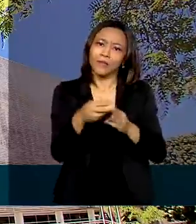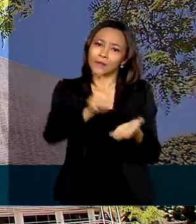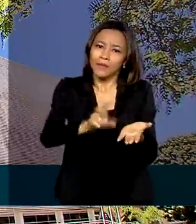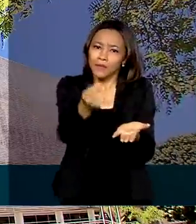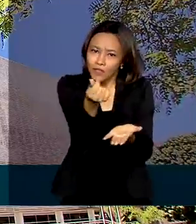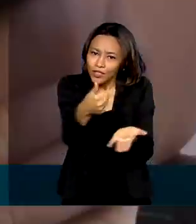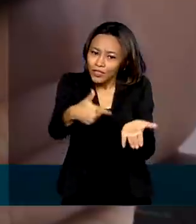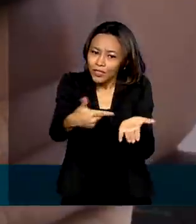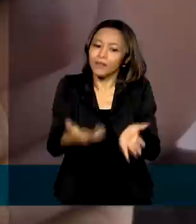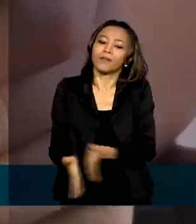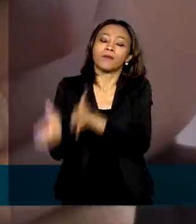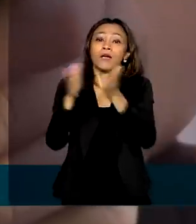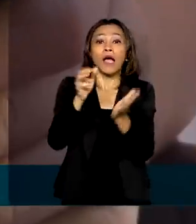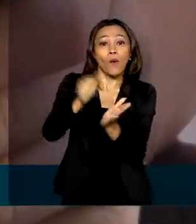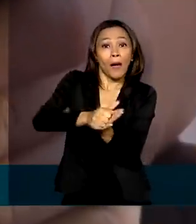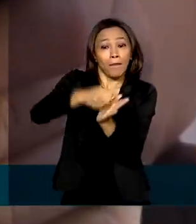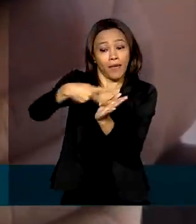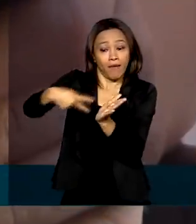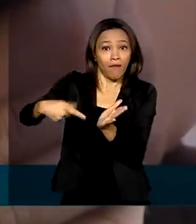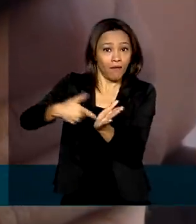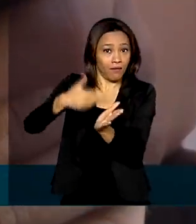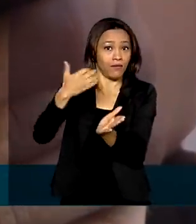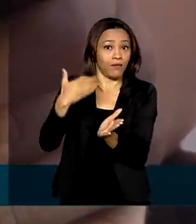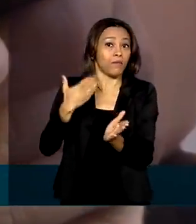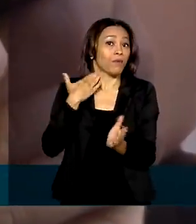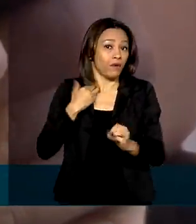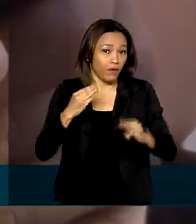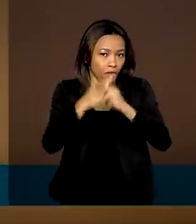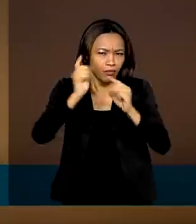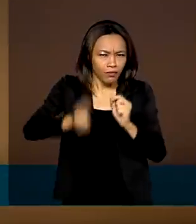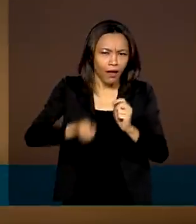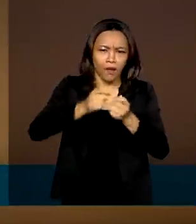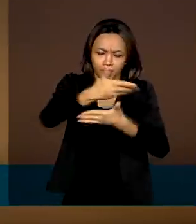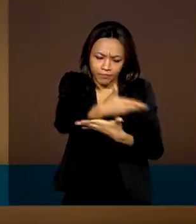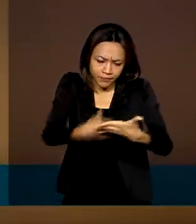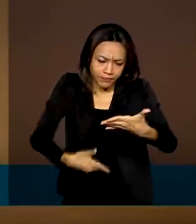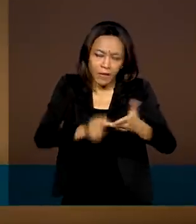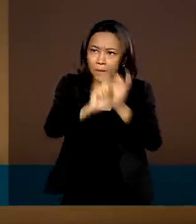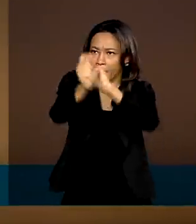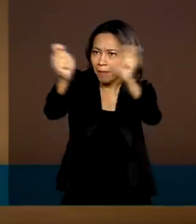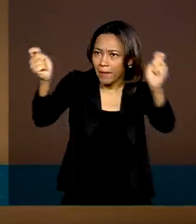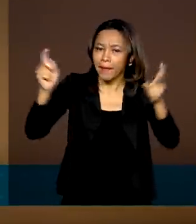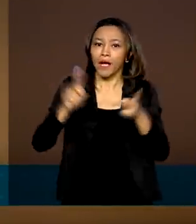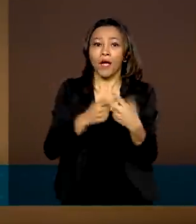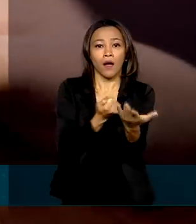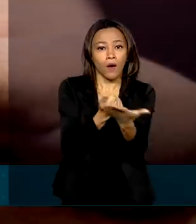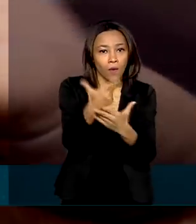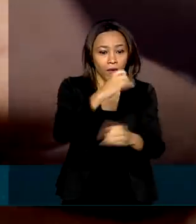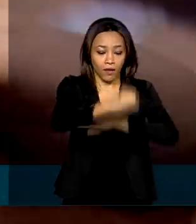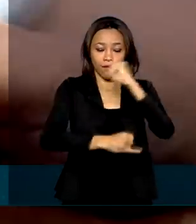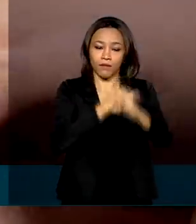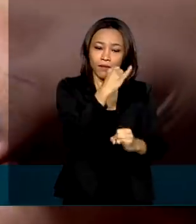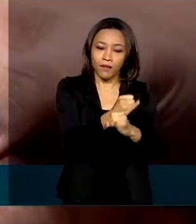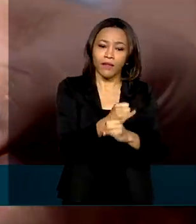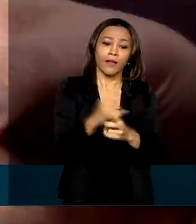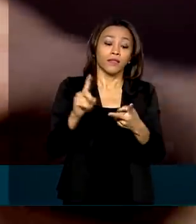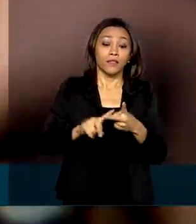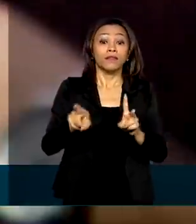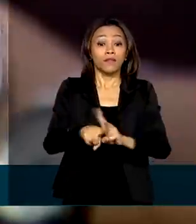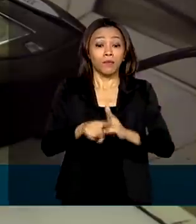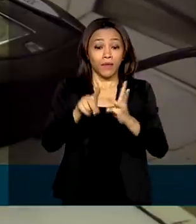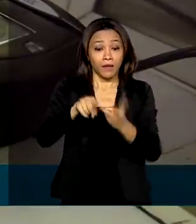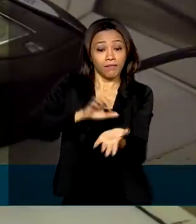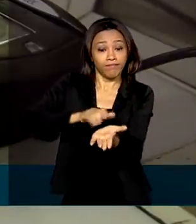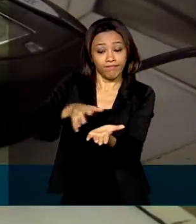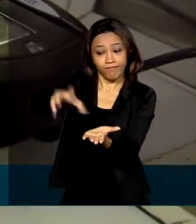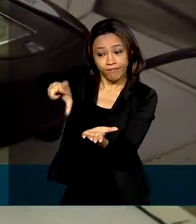aplicativo Caixa Tem, é possível pagar boletos, fazer compras pela internet e pelas maquininhas de